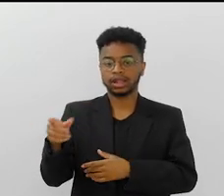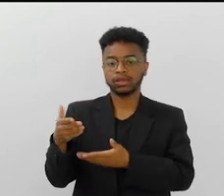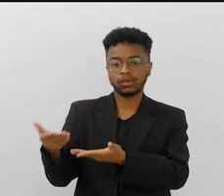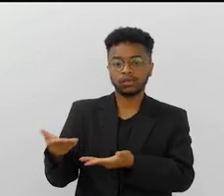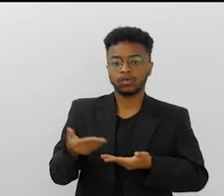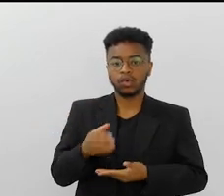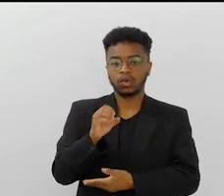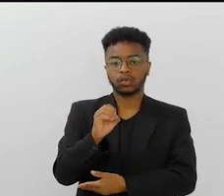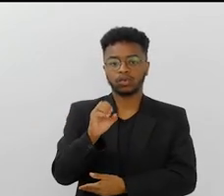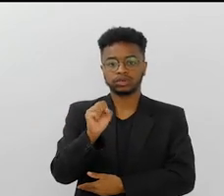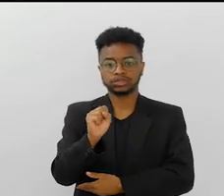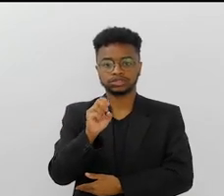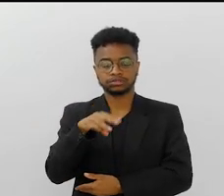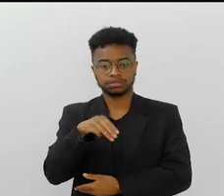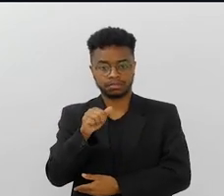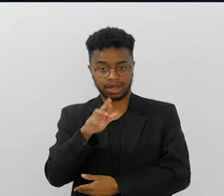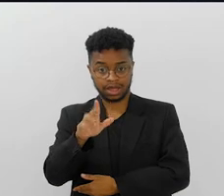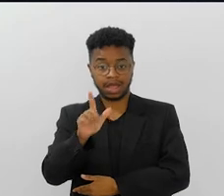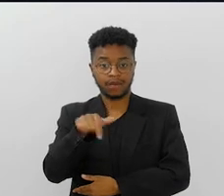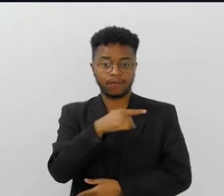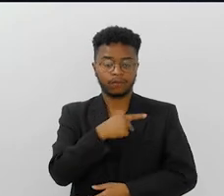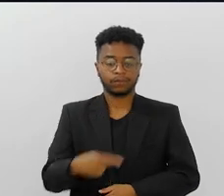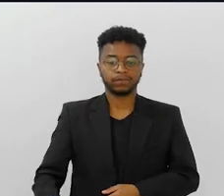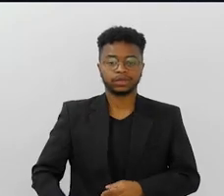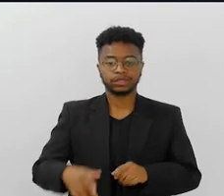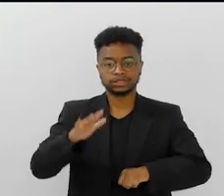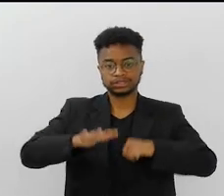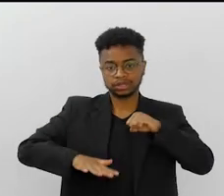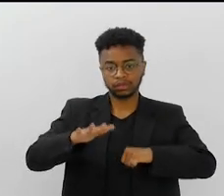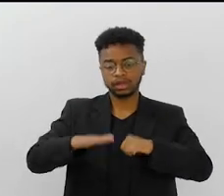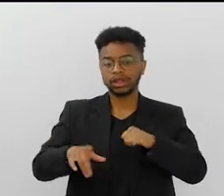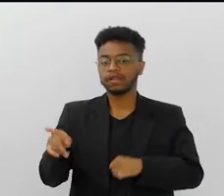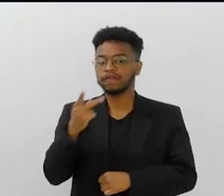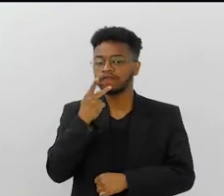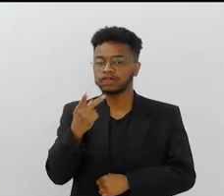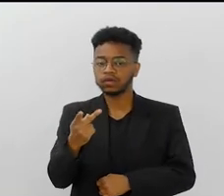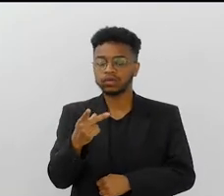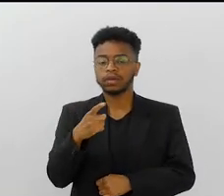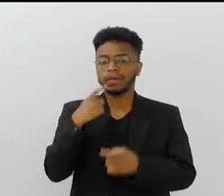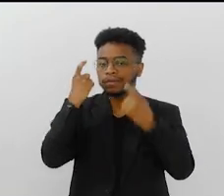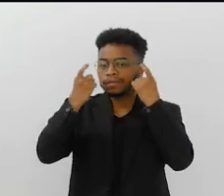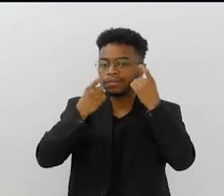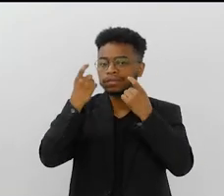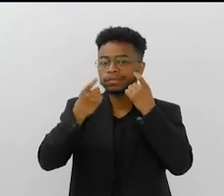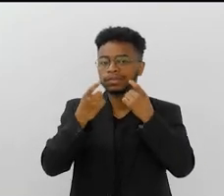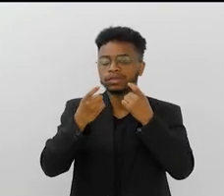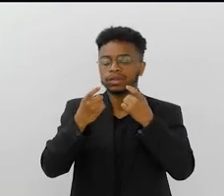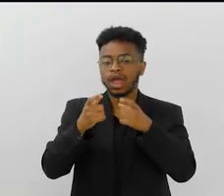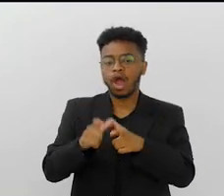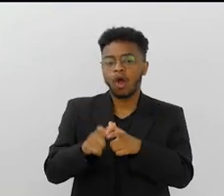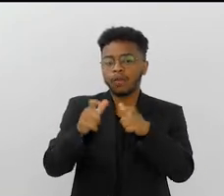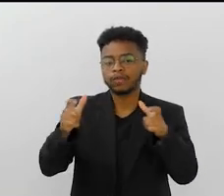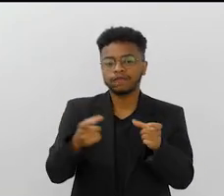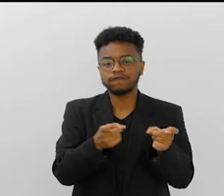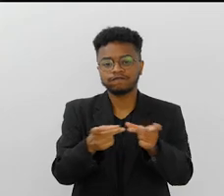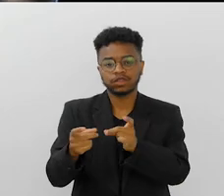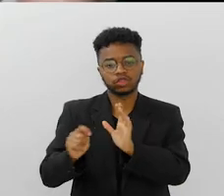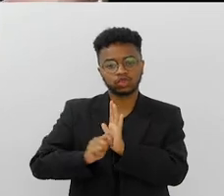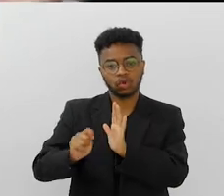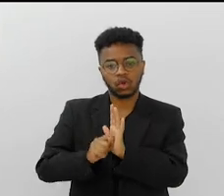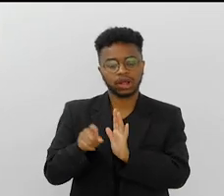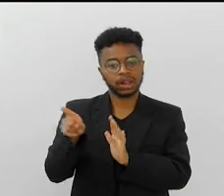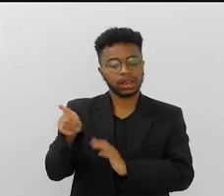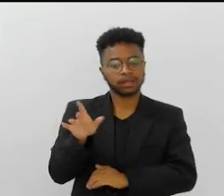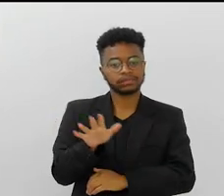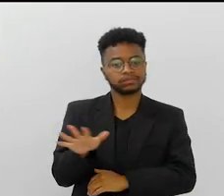ele chama o Osmar Valença, então, presidente do Salgueiro, dizendo que ele estava preocupado com o crescimento do tráfico de drogas no Morro do